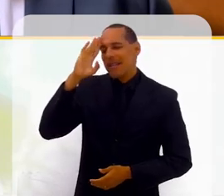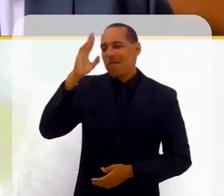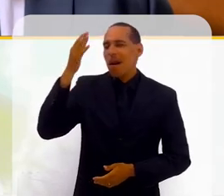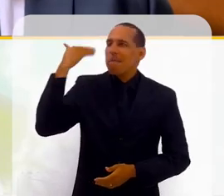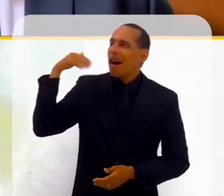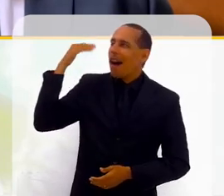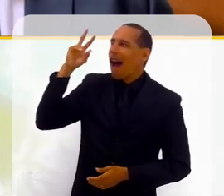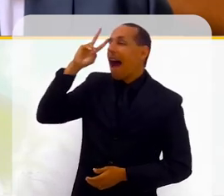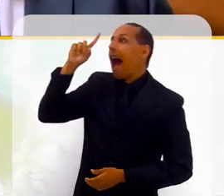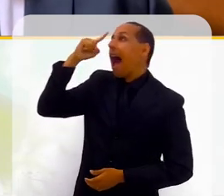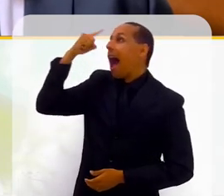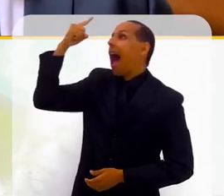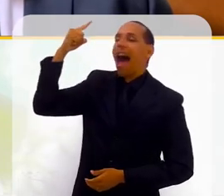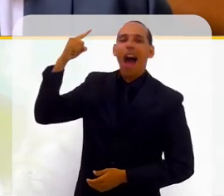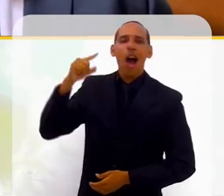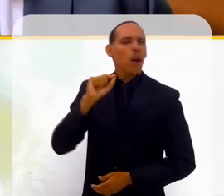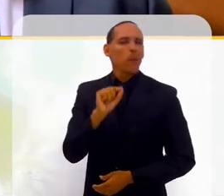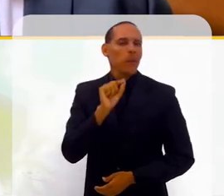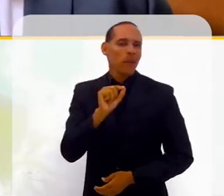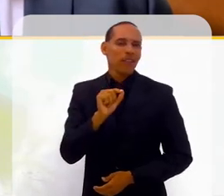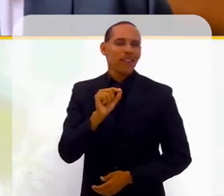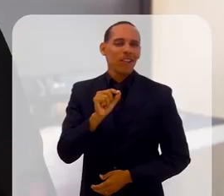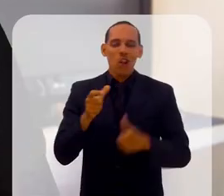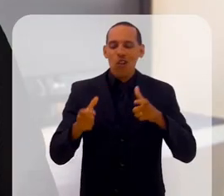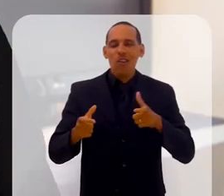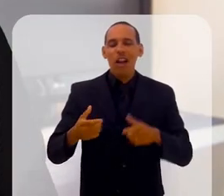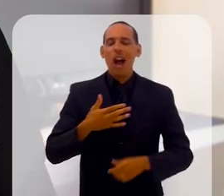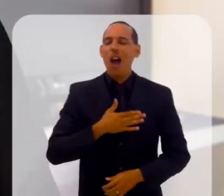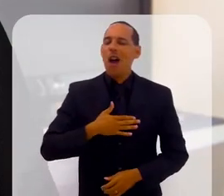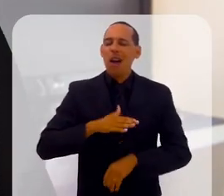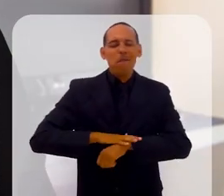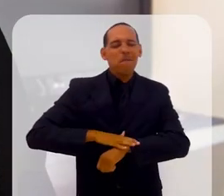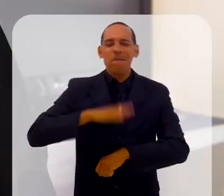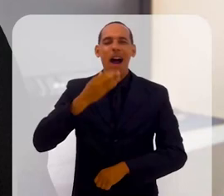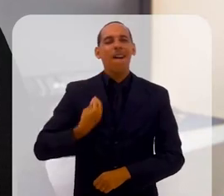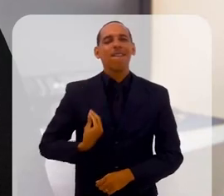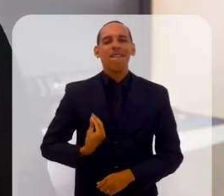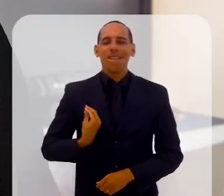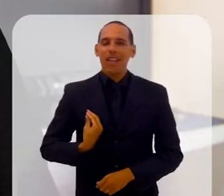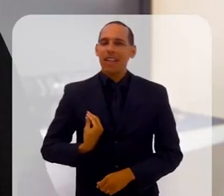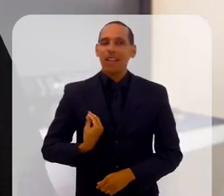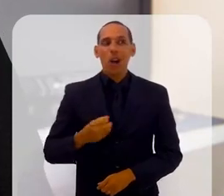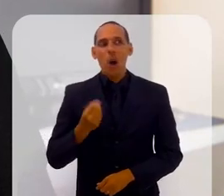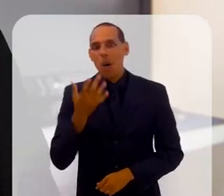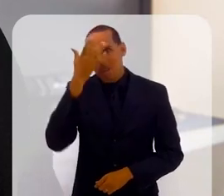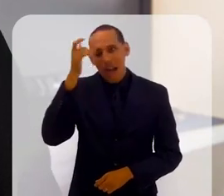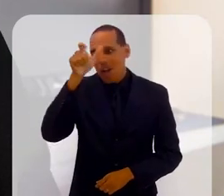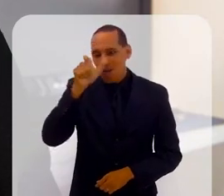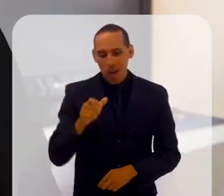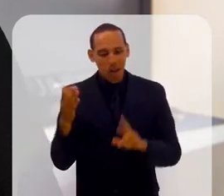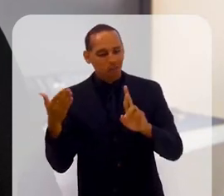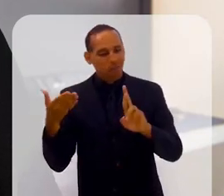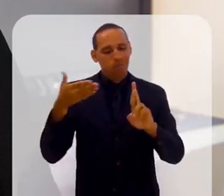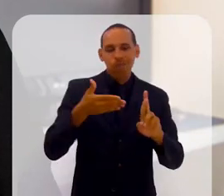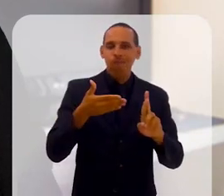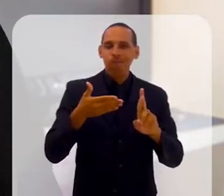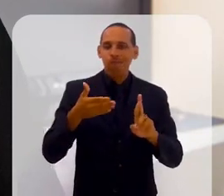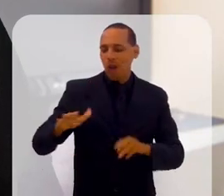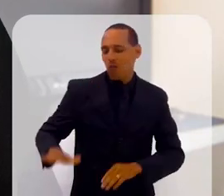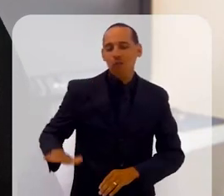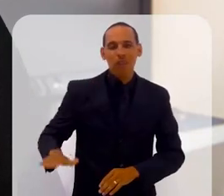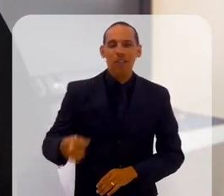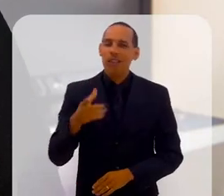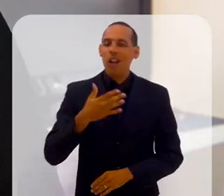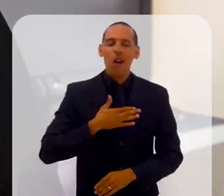traz aí e de onde? Onde que você gostou mais de morar? Uma figura de referência, vamos dizer, na sua infância,